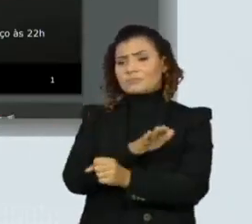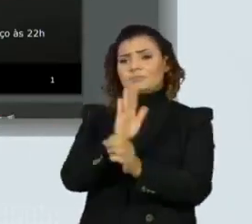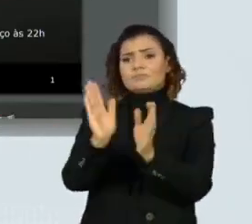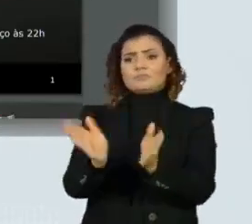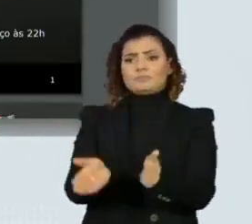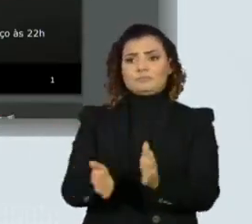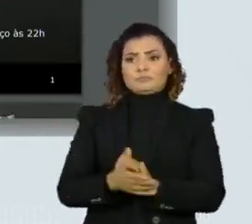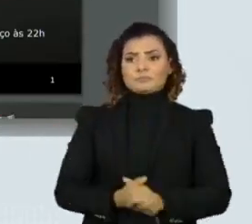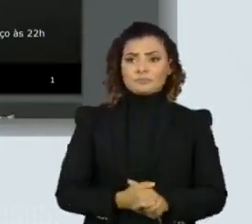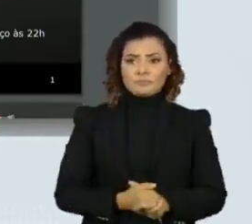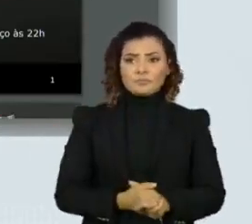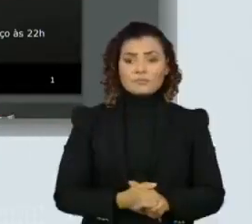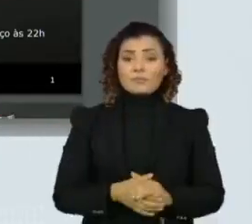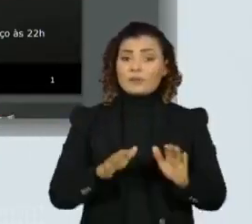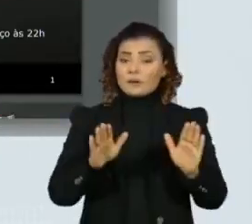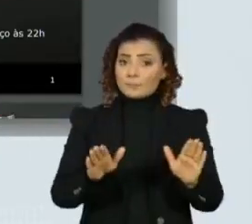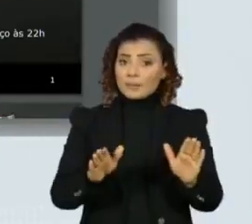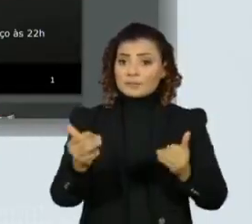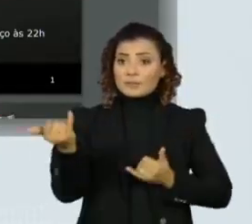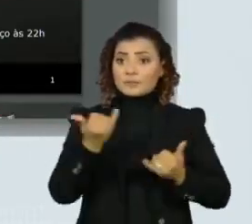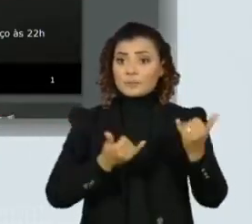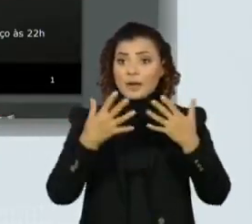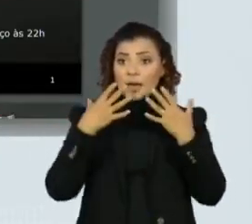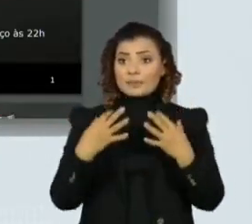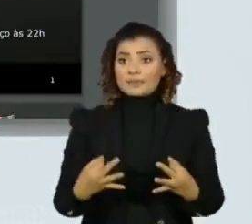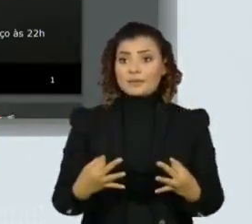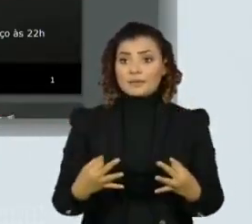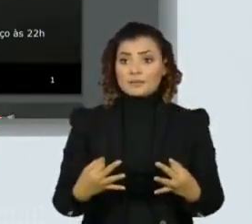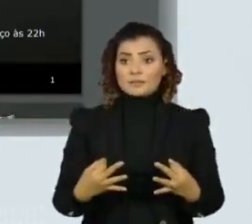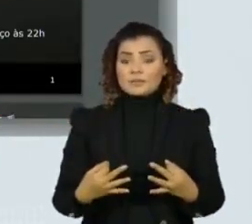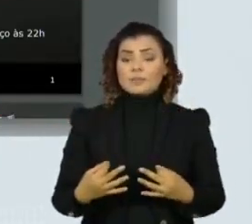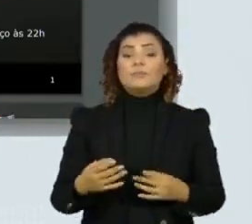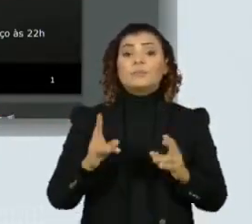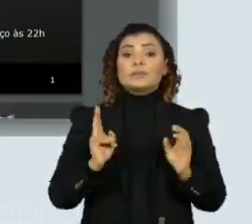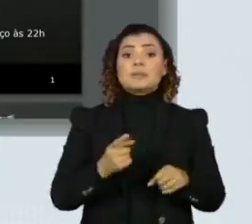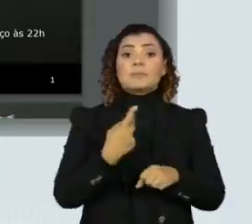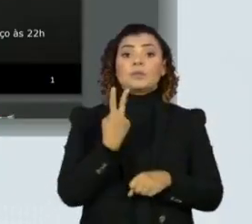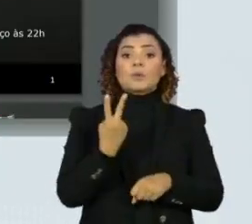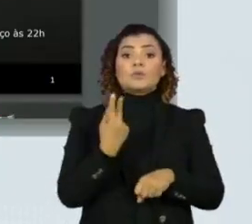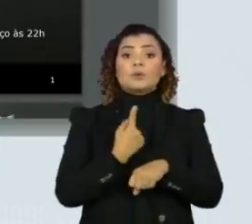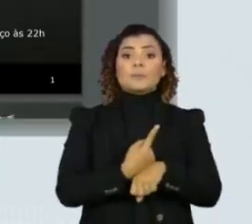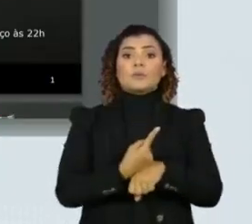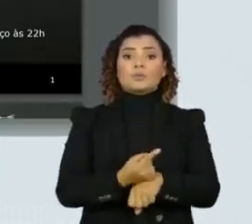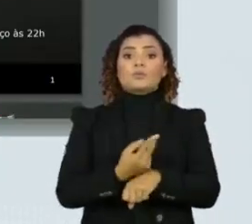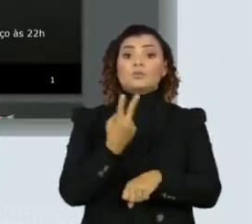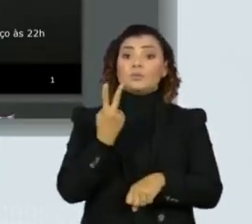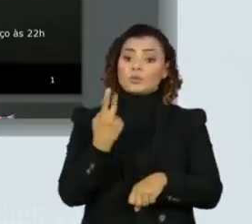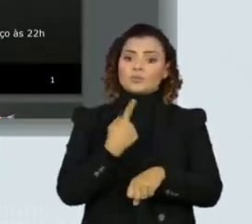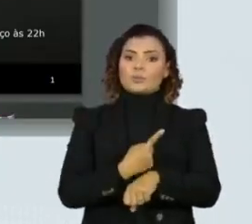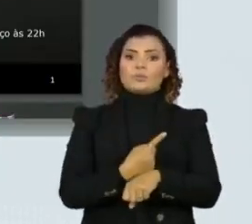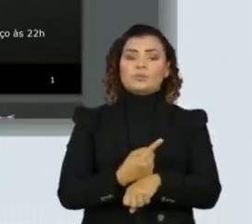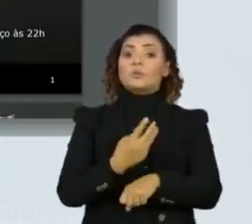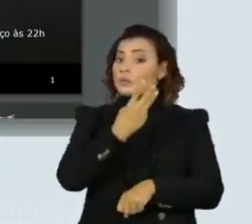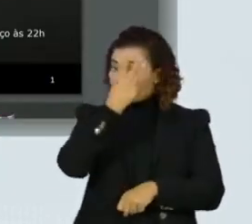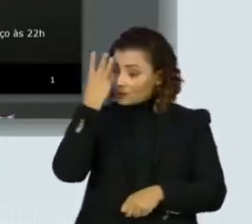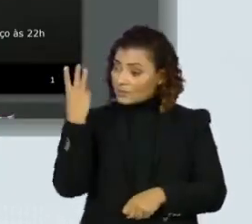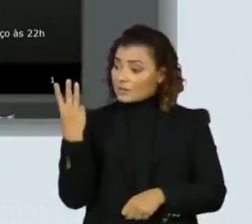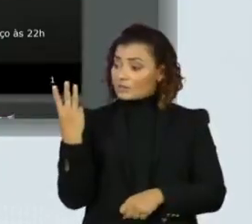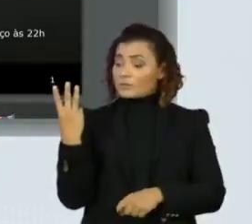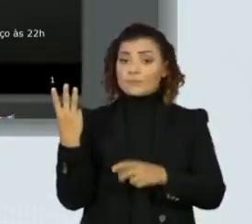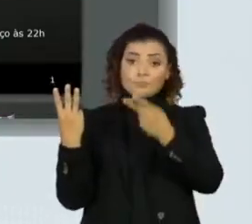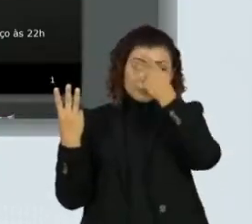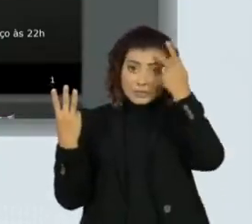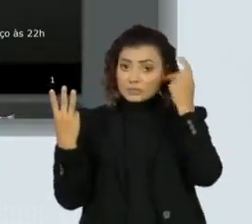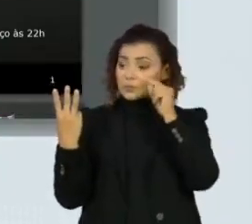mas guardem essa informação. A cada dois minutos, três pacientes no